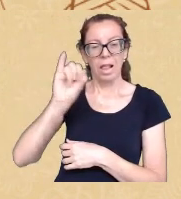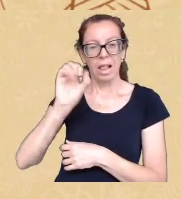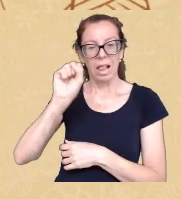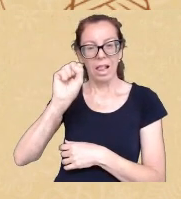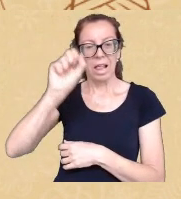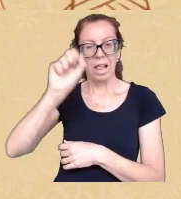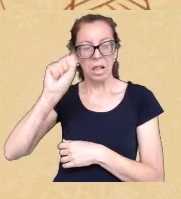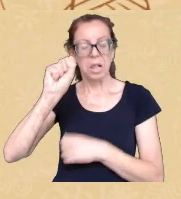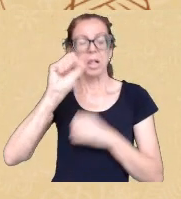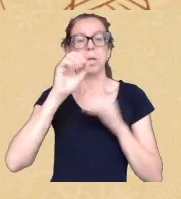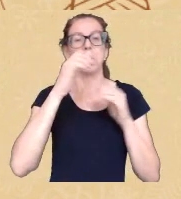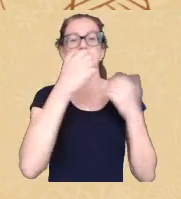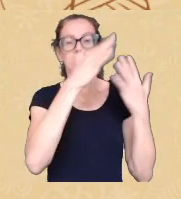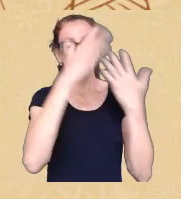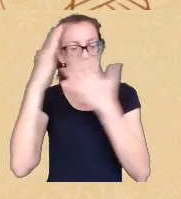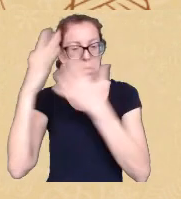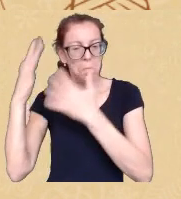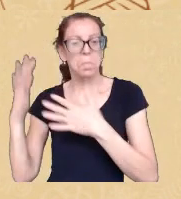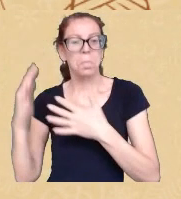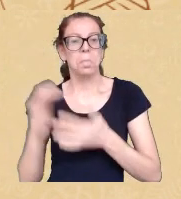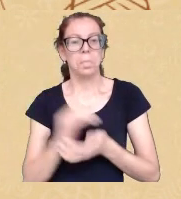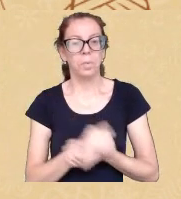escreveu Pierre por favor